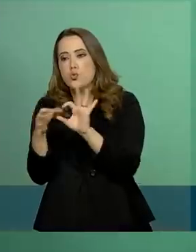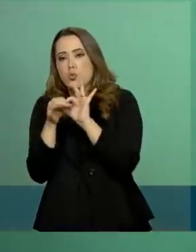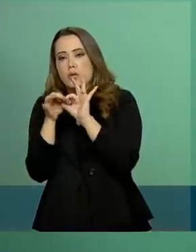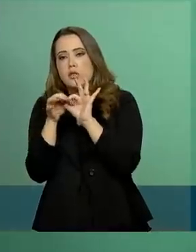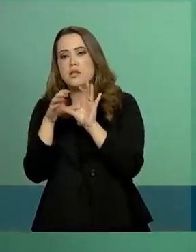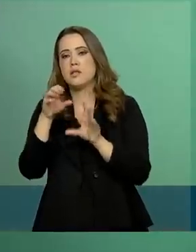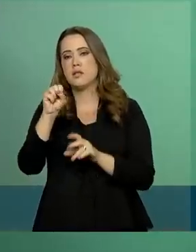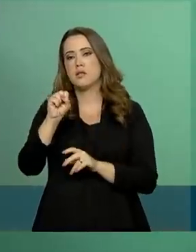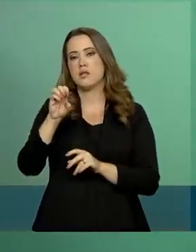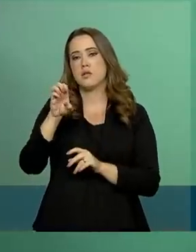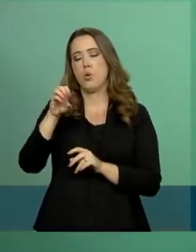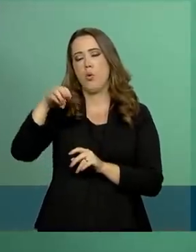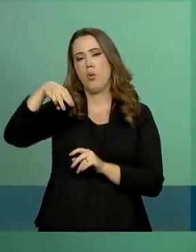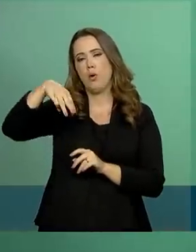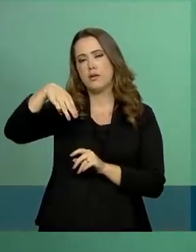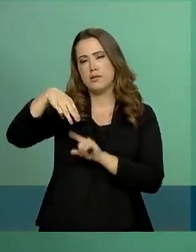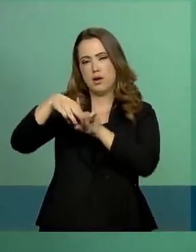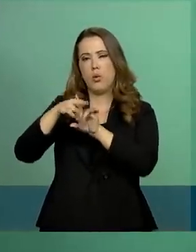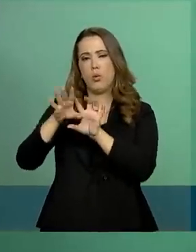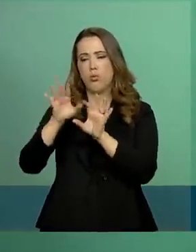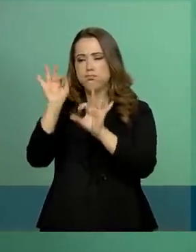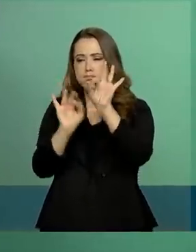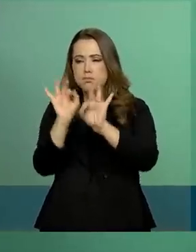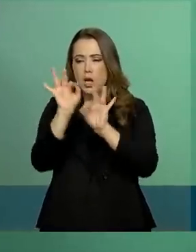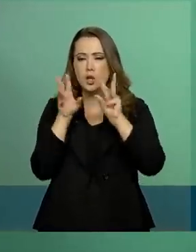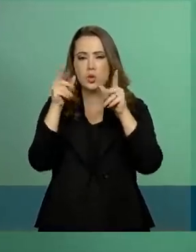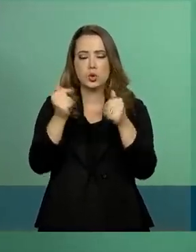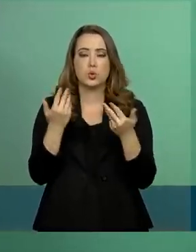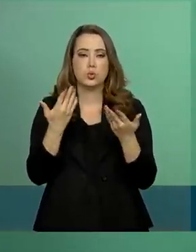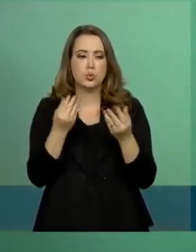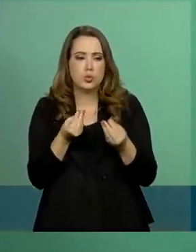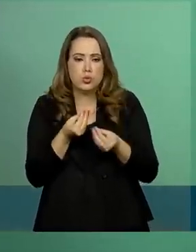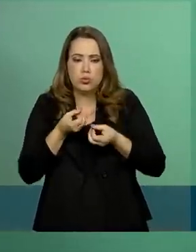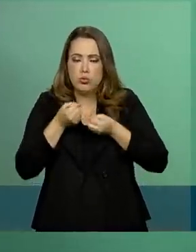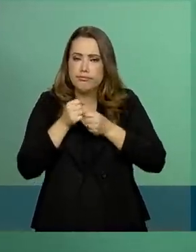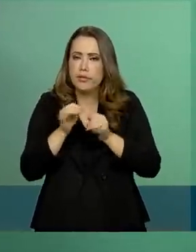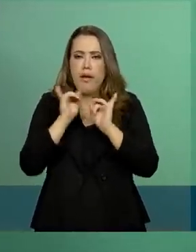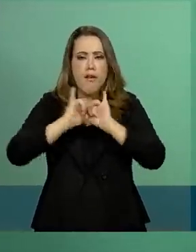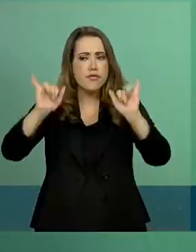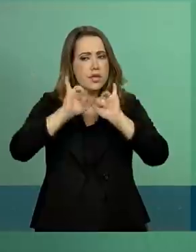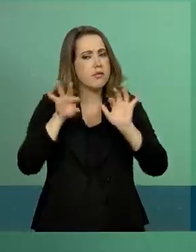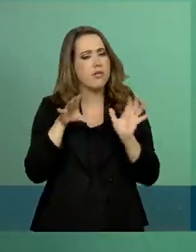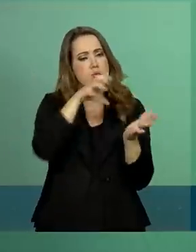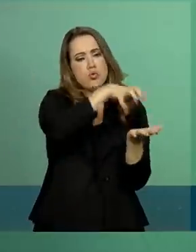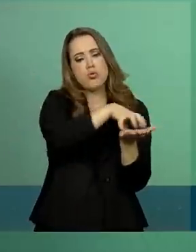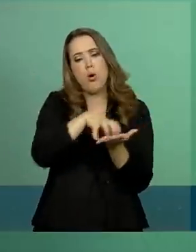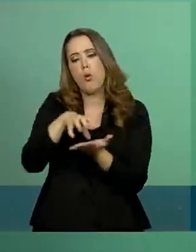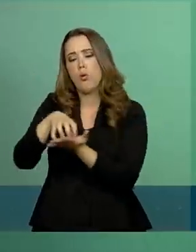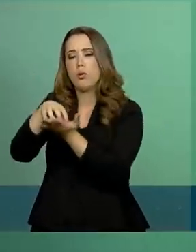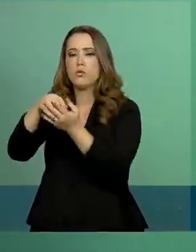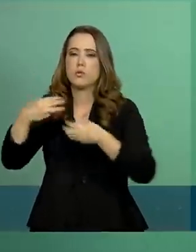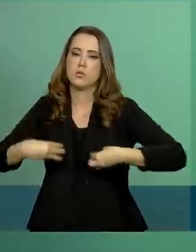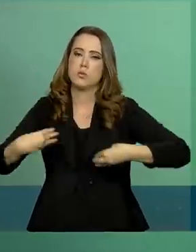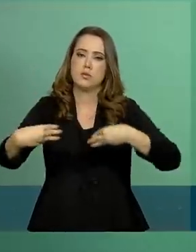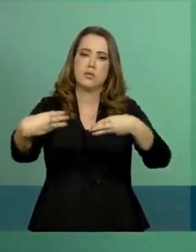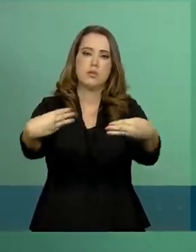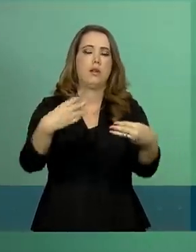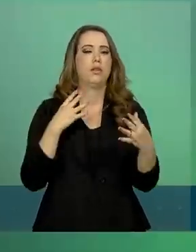que são peculiares nesses momentos, aos órgãos, aos ministérios, etc., e eles vão seguir essa diretiva.